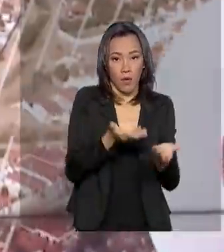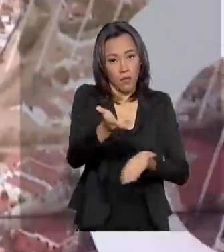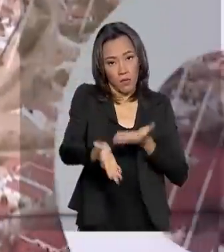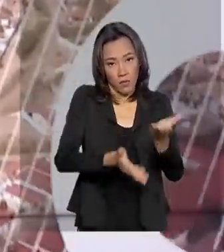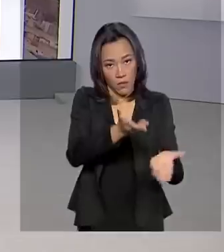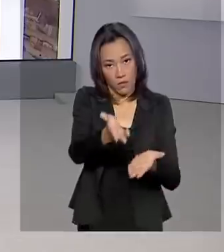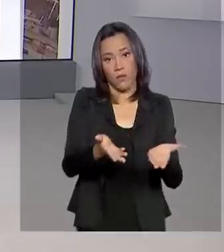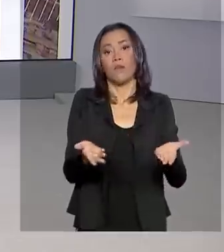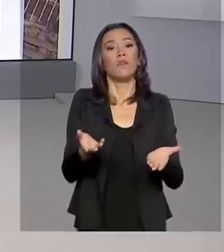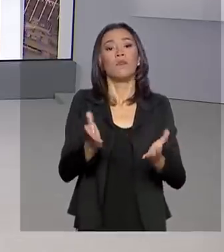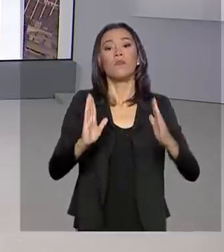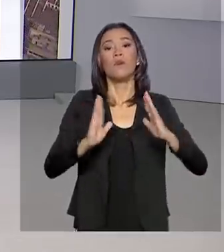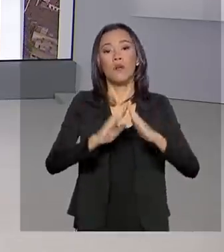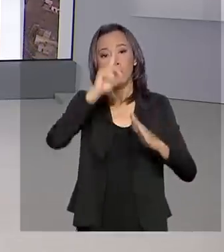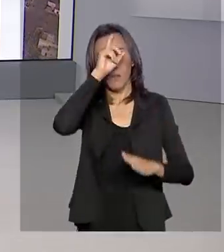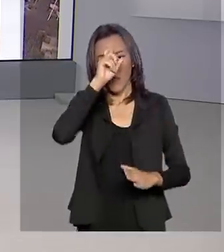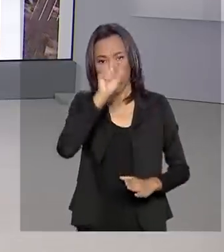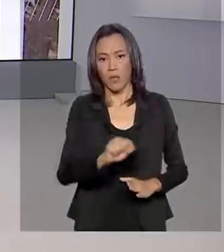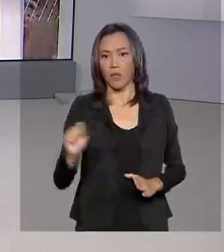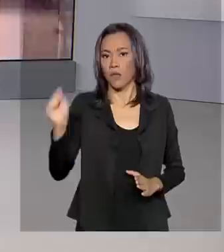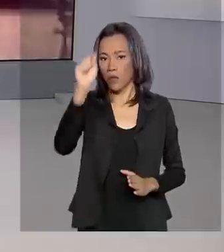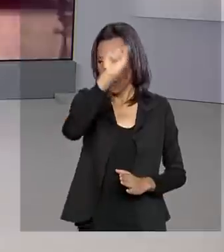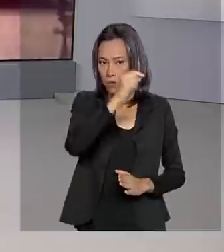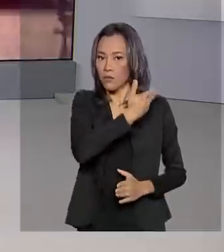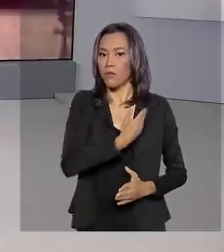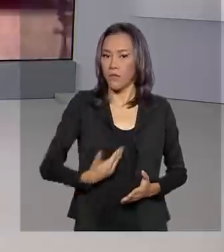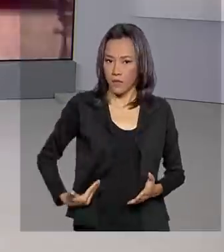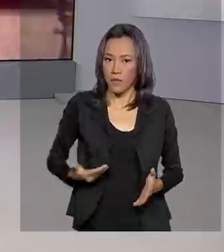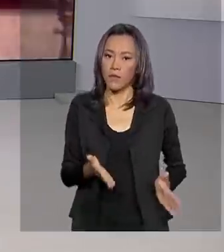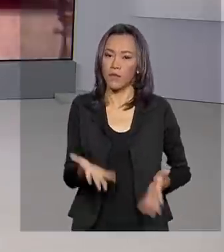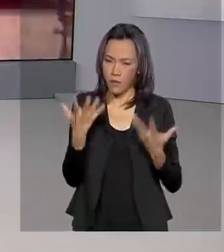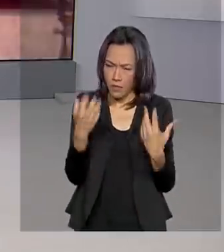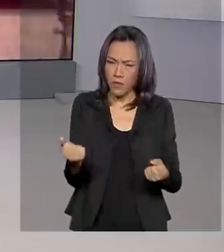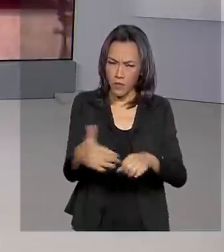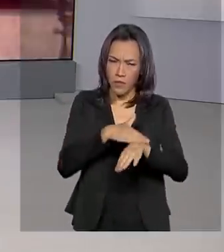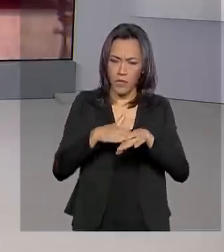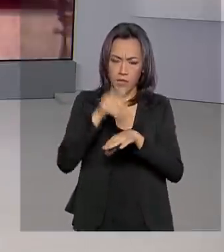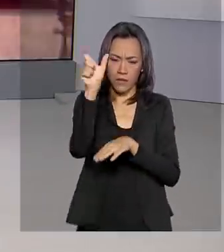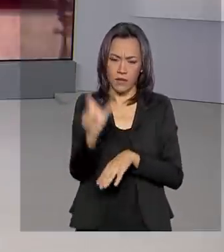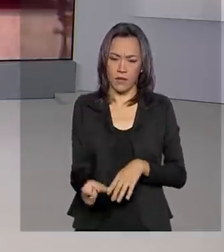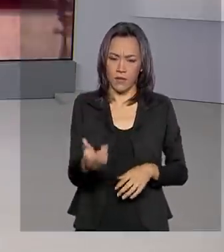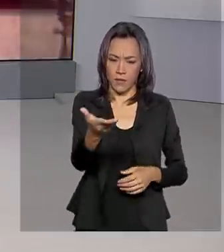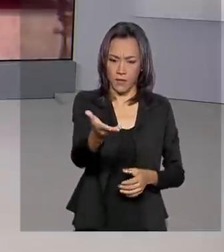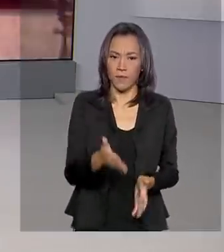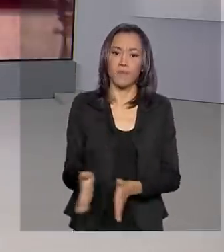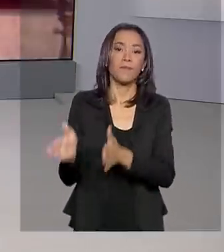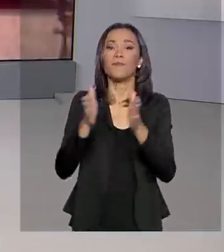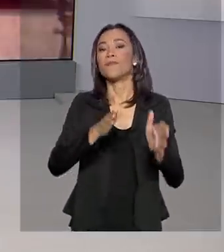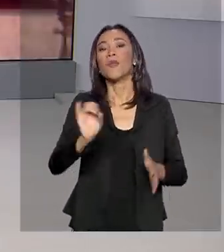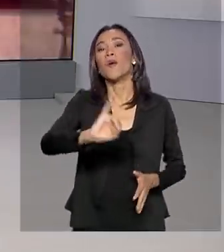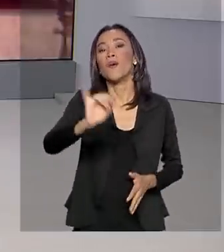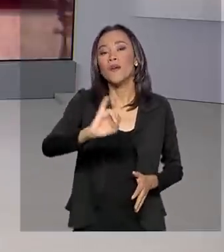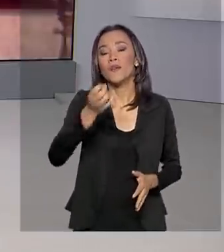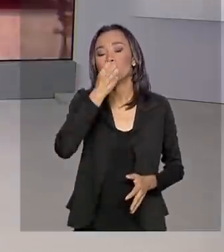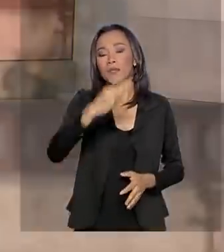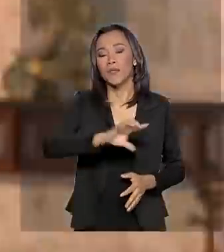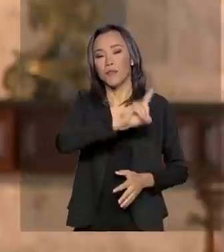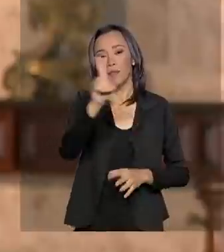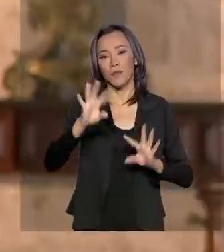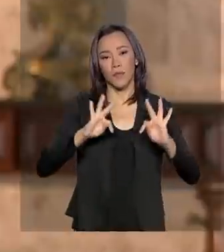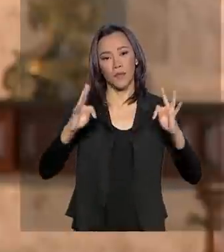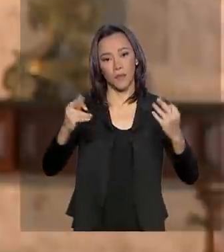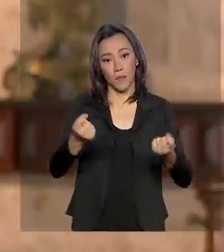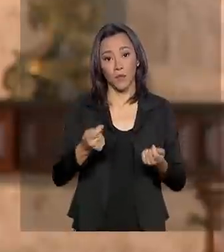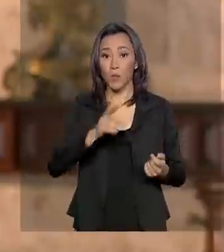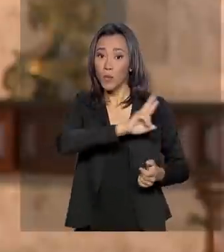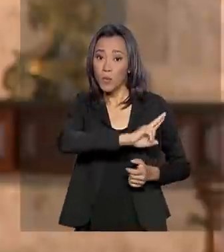SUS. Vamos falar então com a repórter Selma Dias. Oi Selma, bom dia. Oi Renata, bom dia para você e para todo mundo. Olha, o nome